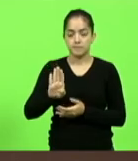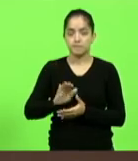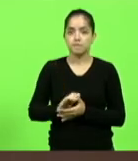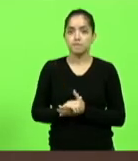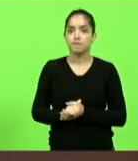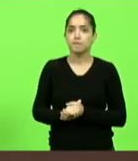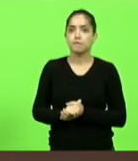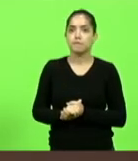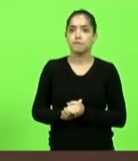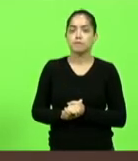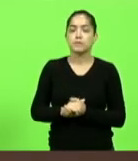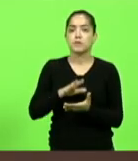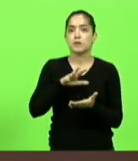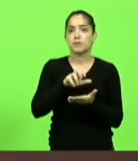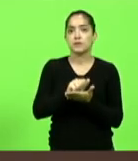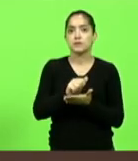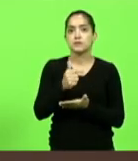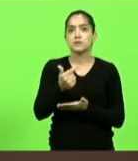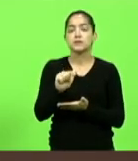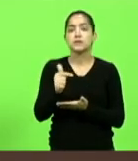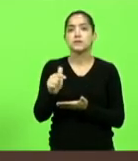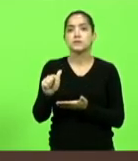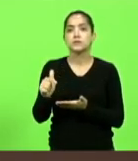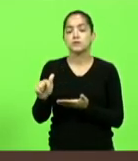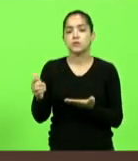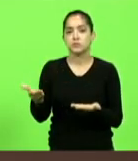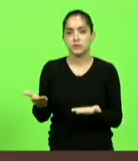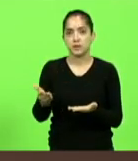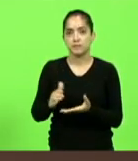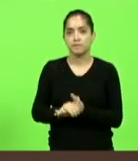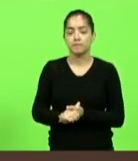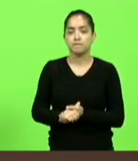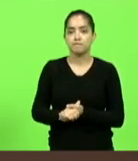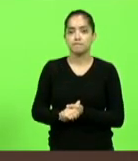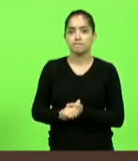não haver também não há interessados